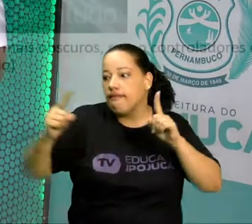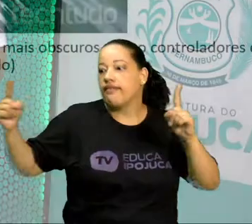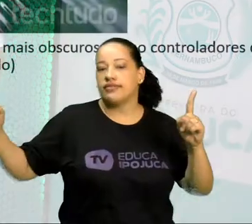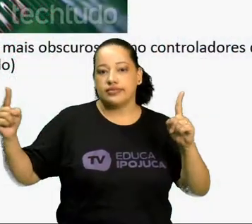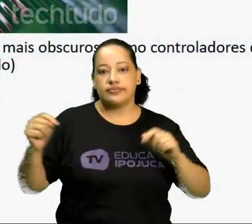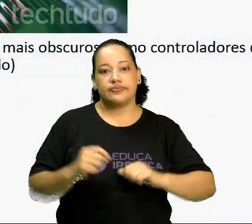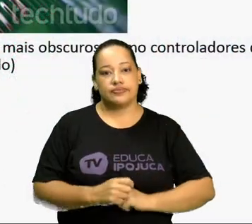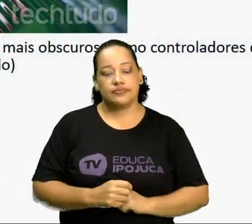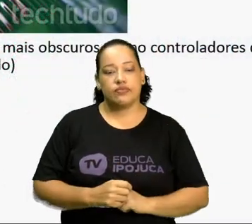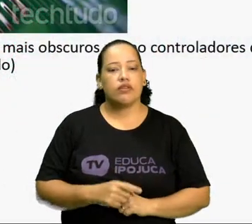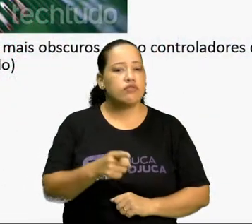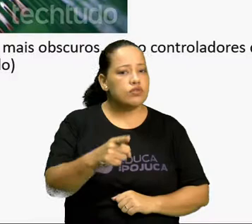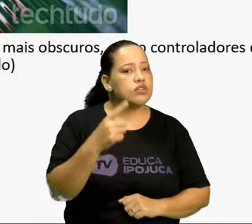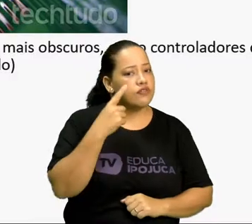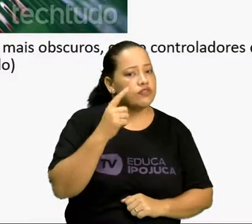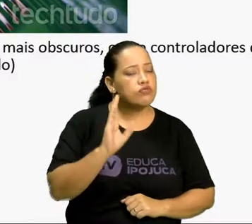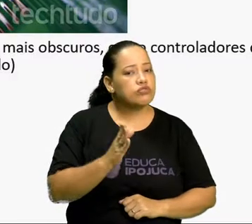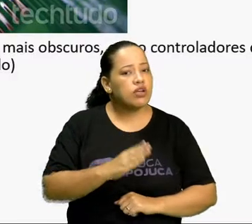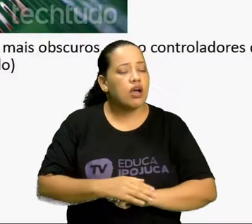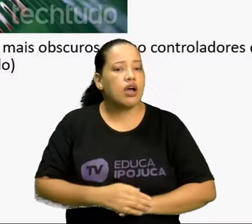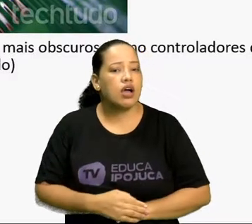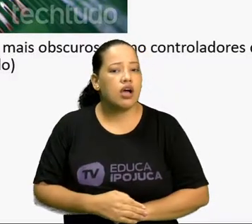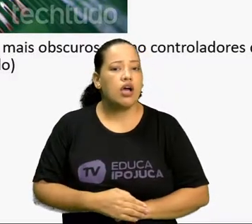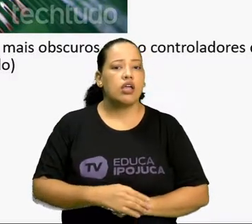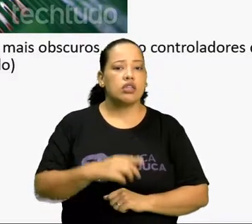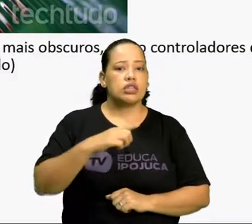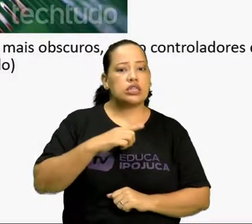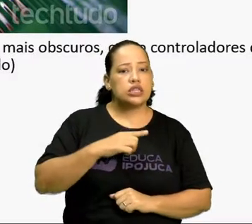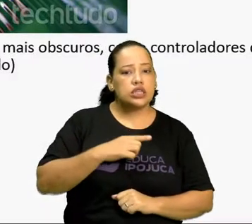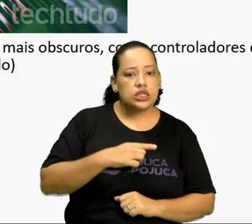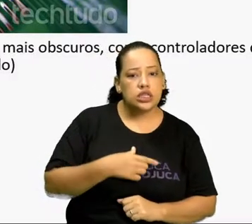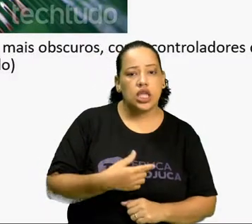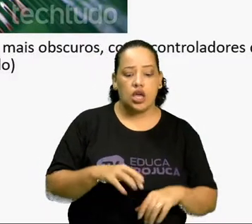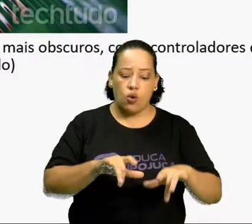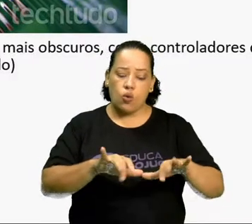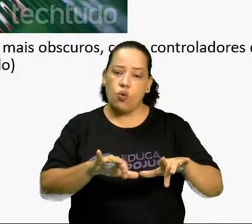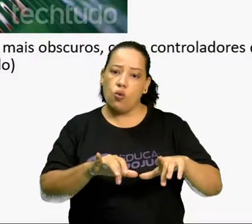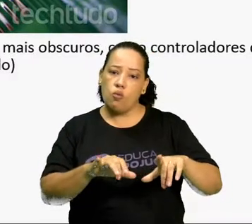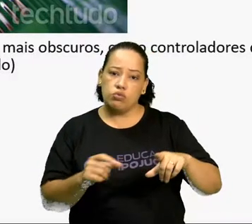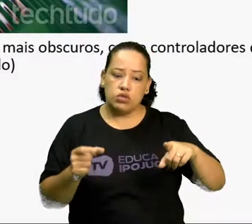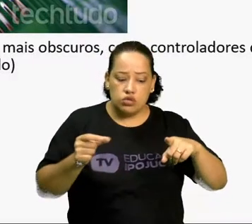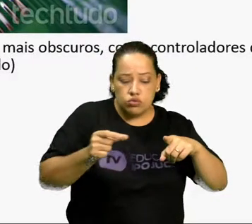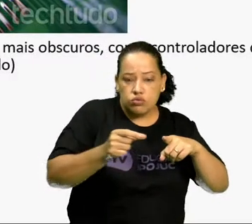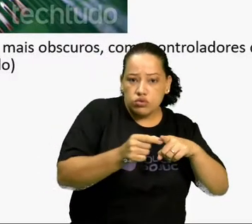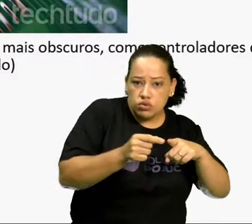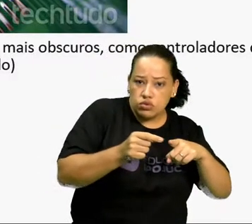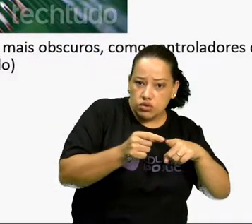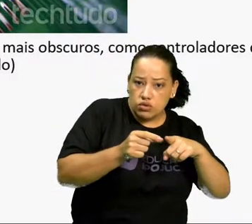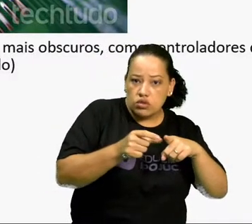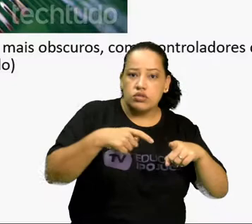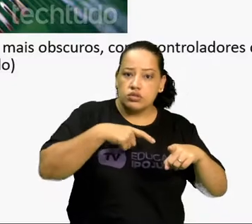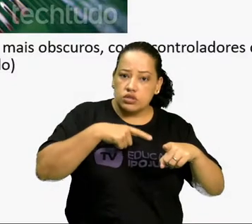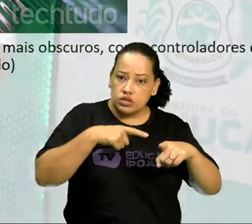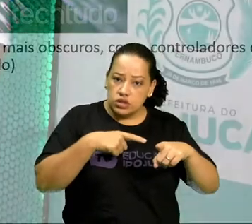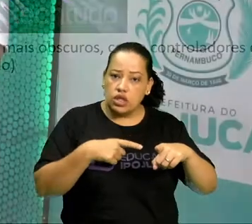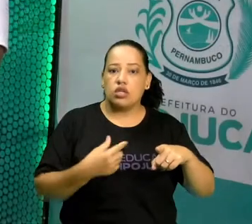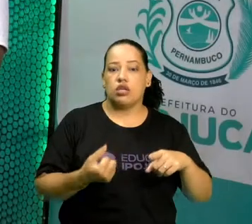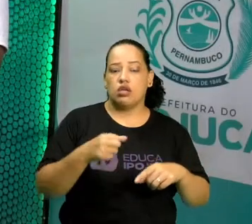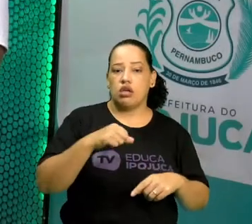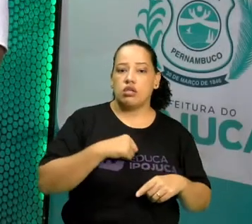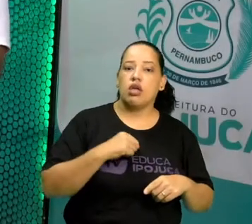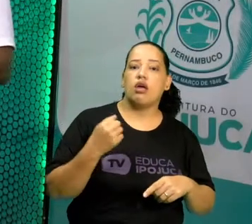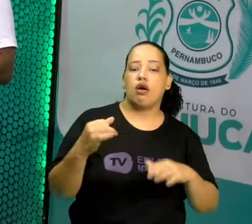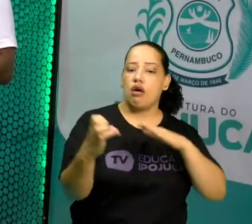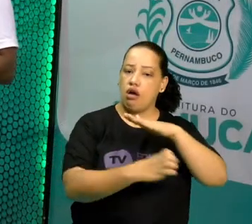Você já ouviu falar que processadores e chips usados pela Intel, que é uma